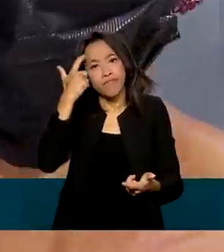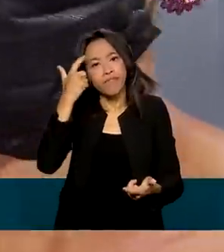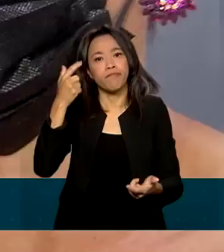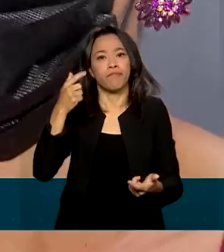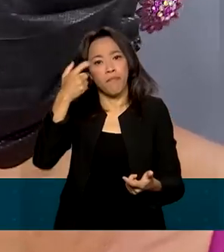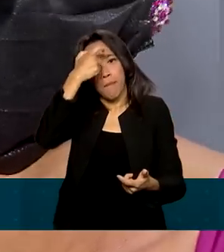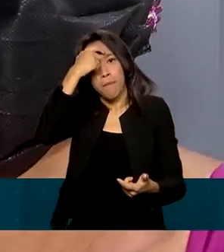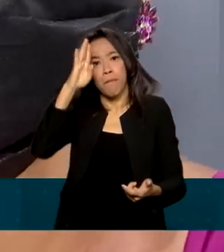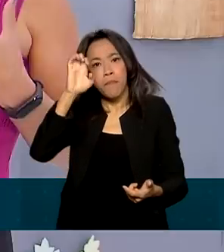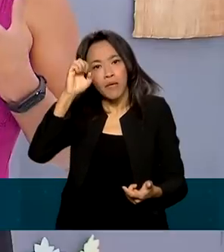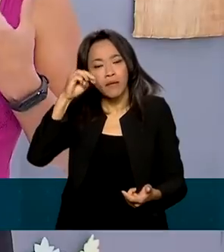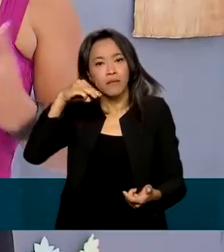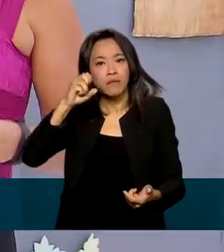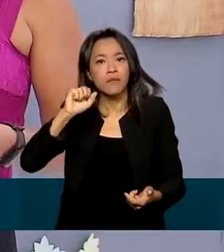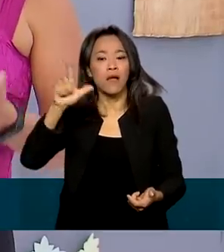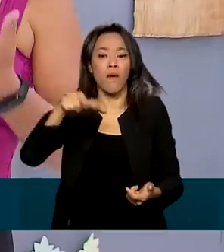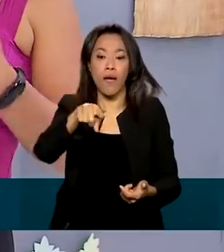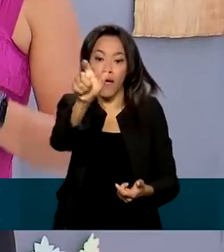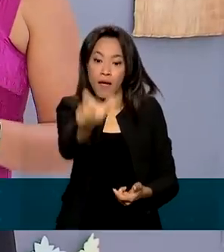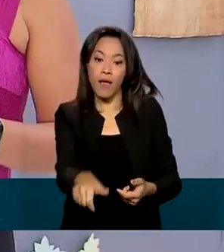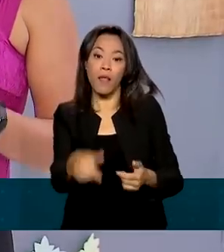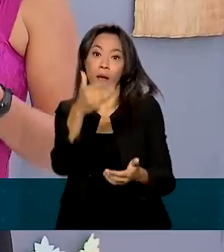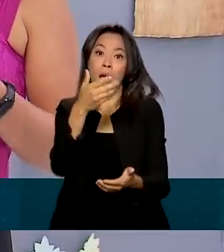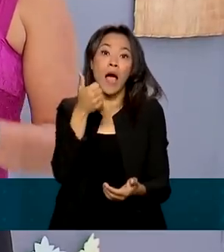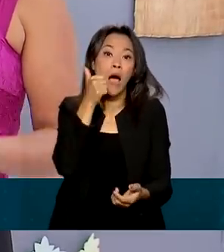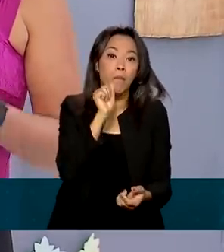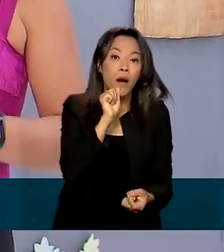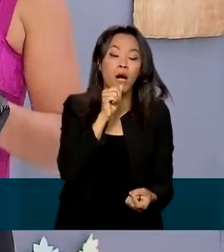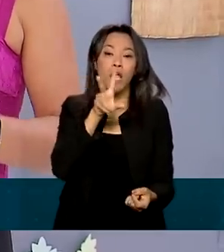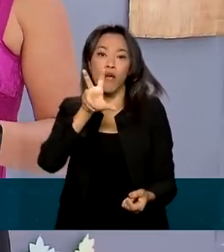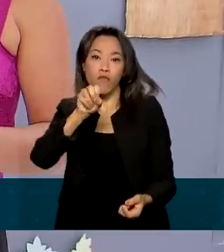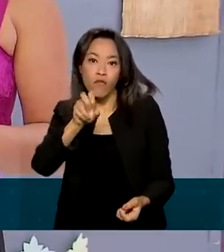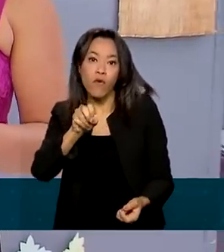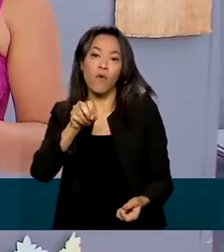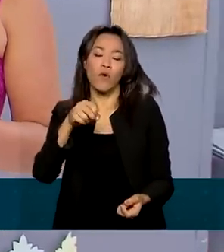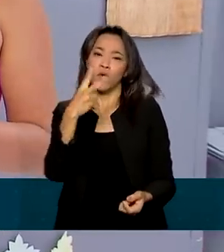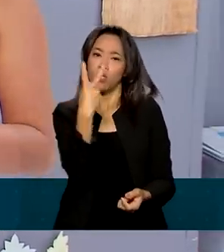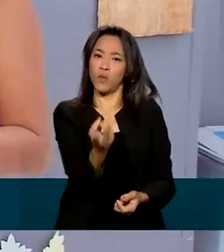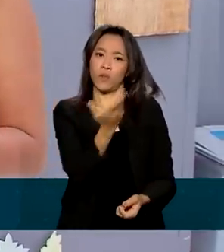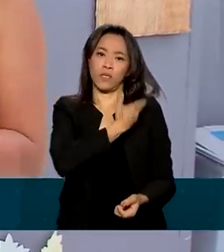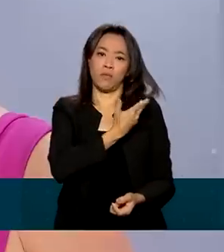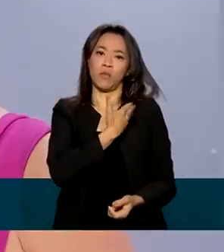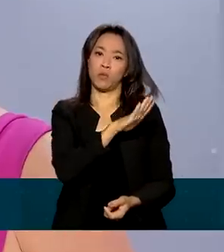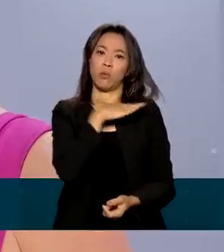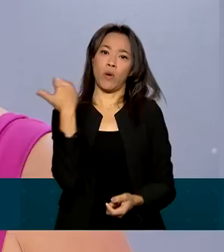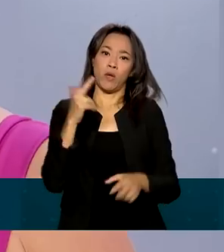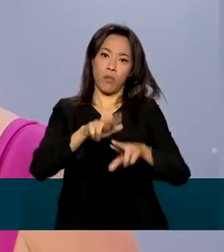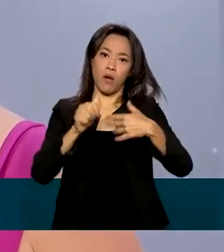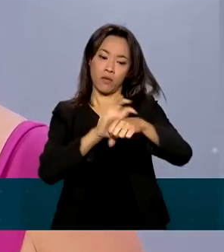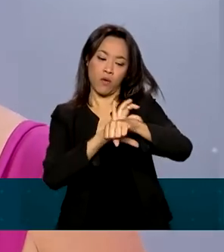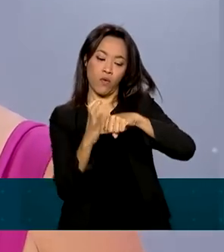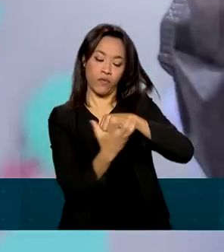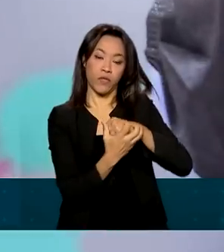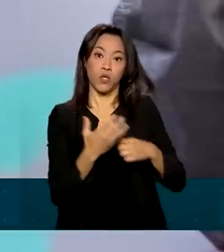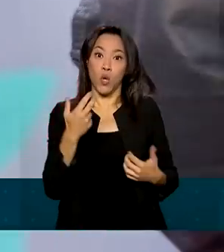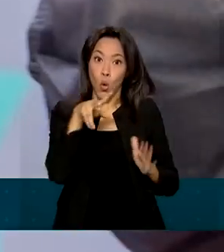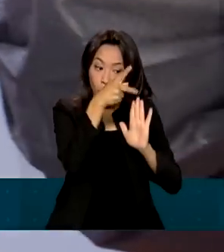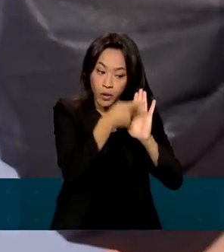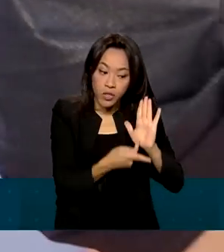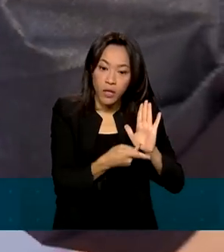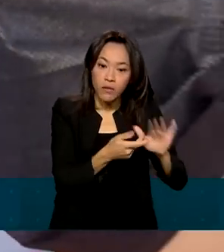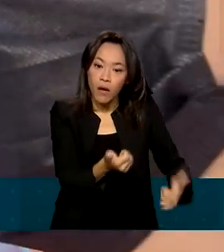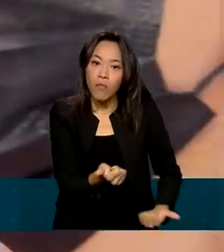técnica de enfermagem, perdeu a mãe, o avô e dois colegas para a Covid. O projeto Acolher